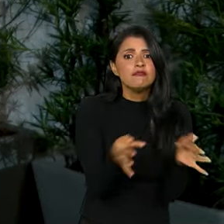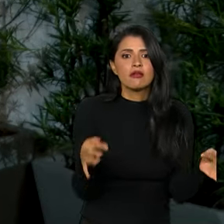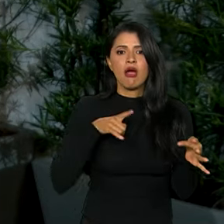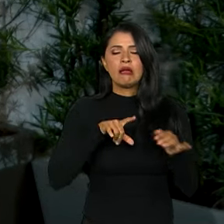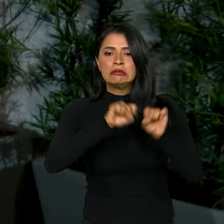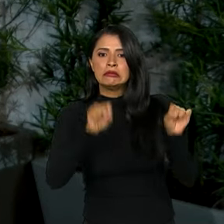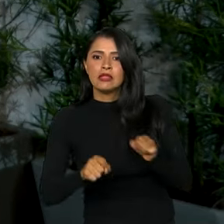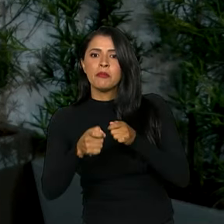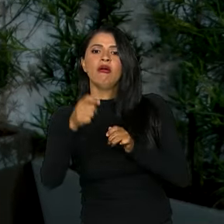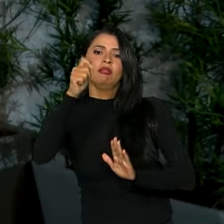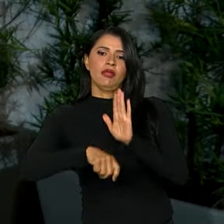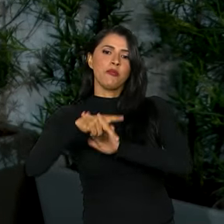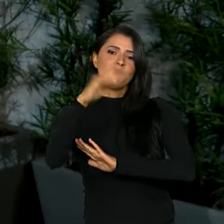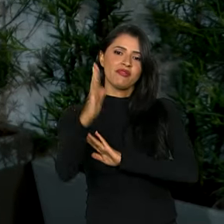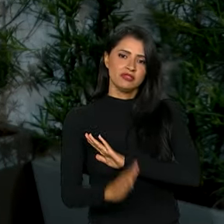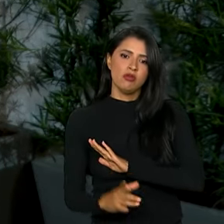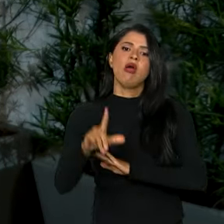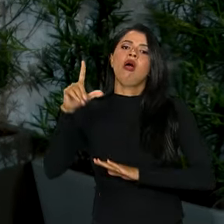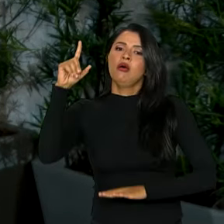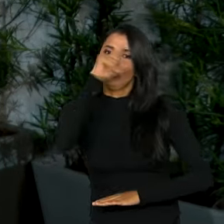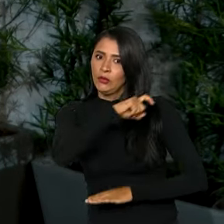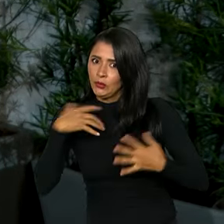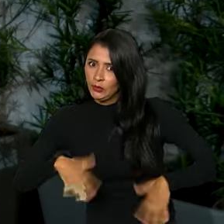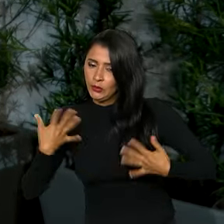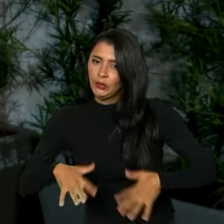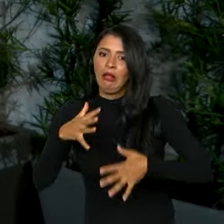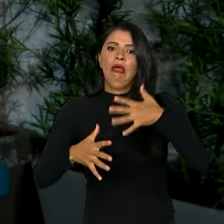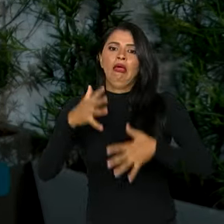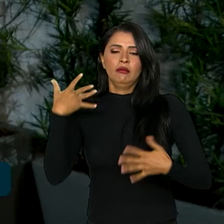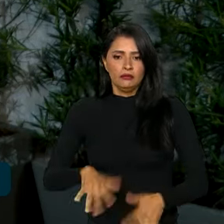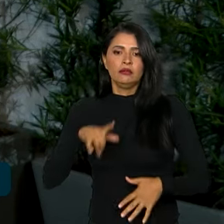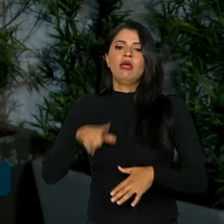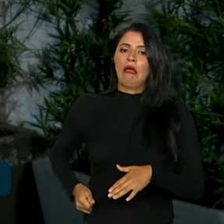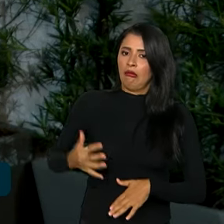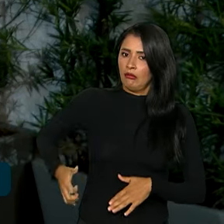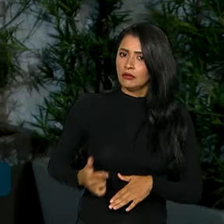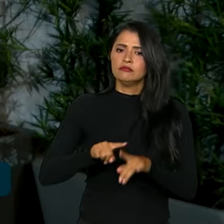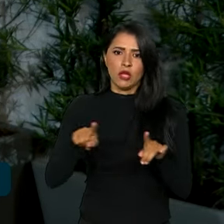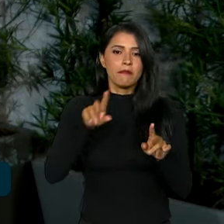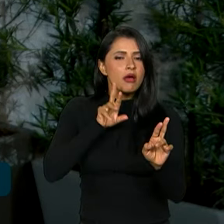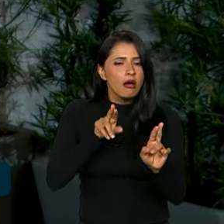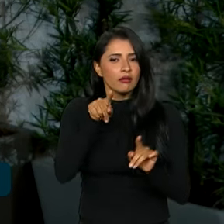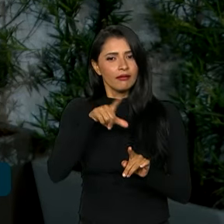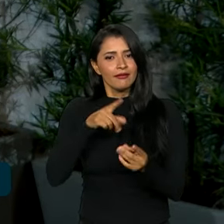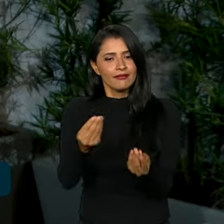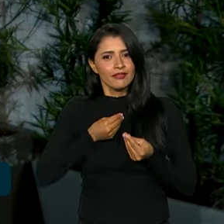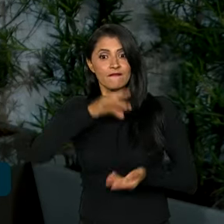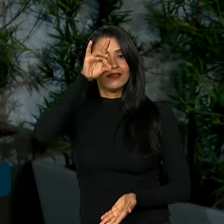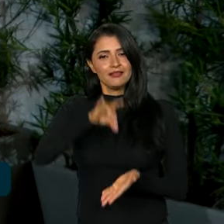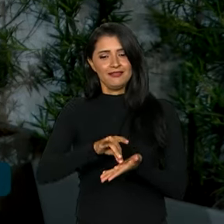sistema tributário brasileiro, que é complexo, gera muitos custos. Então, a expectativa é justamente de que ela traga mais